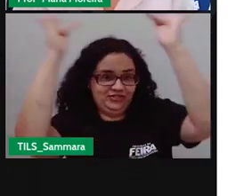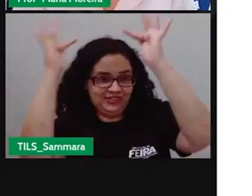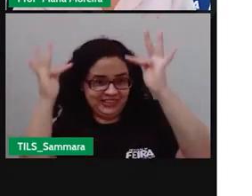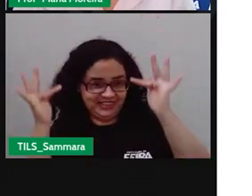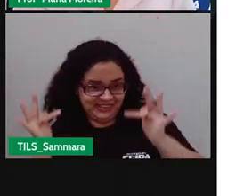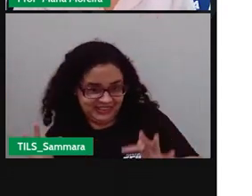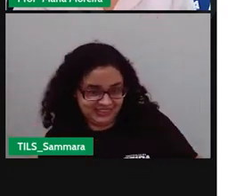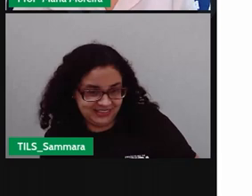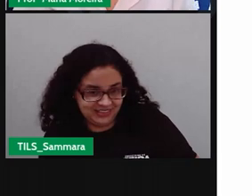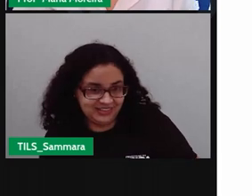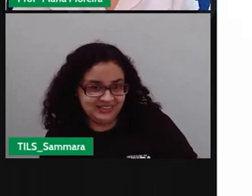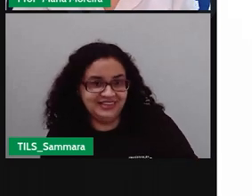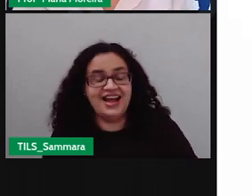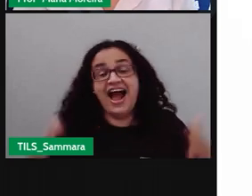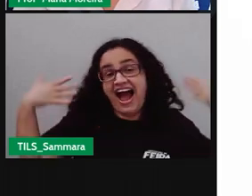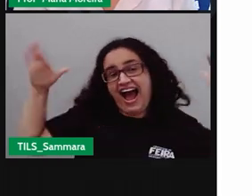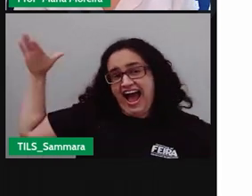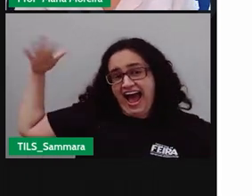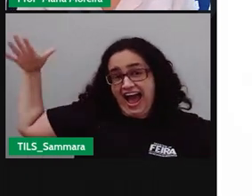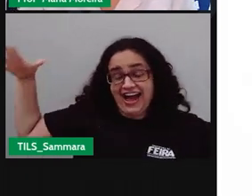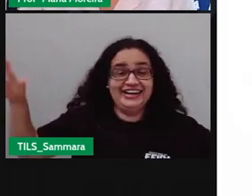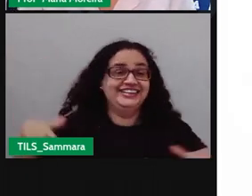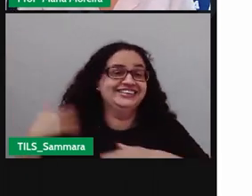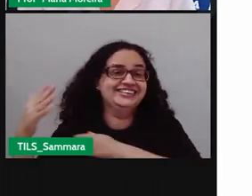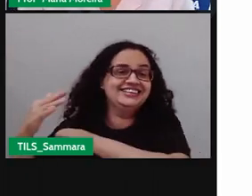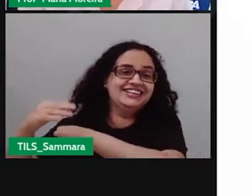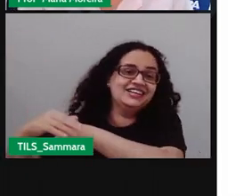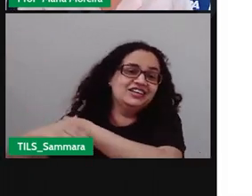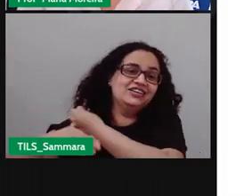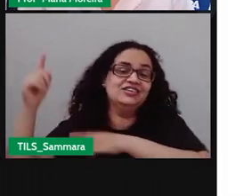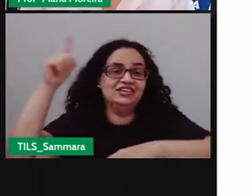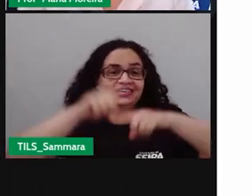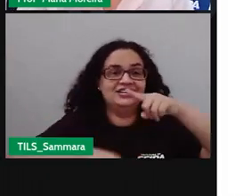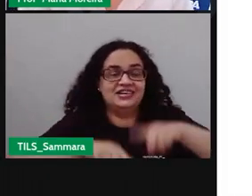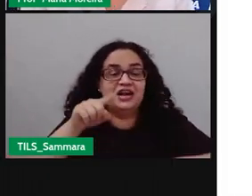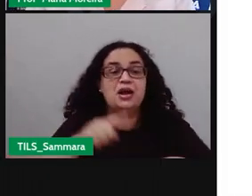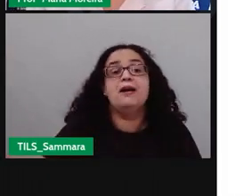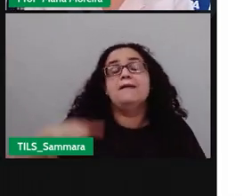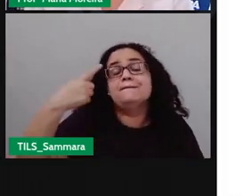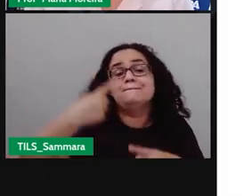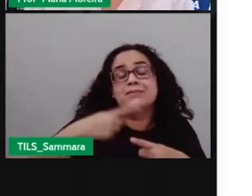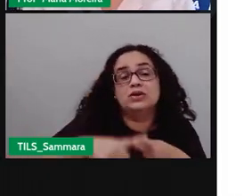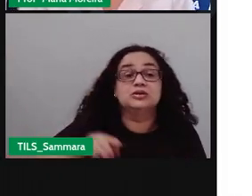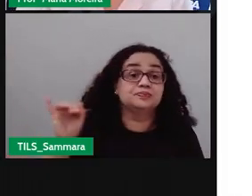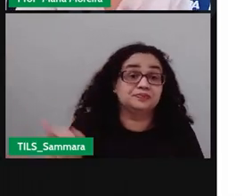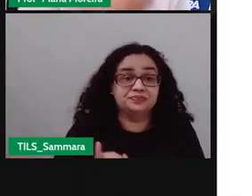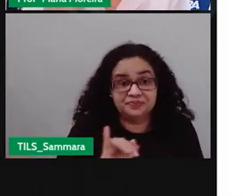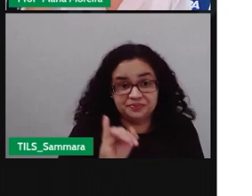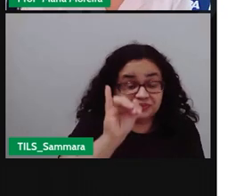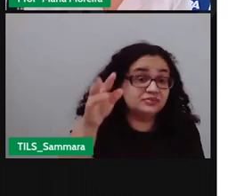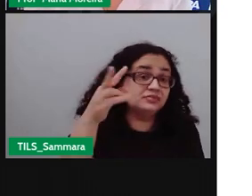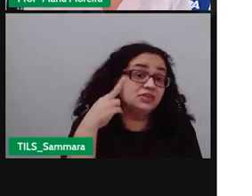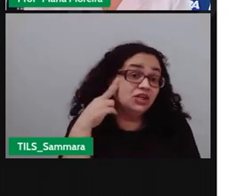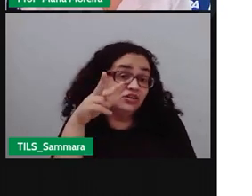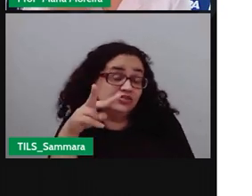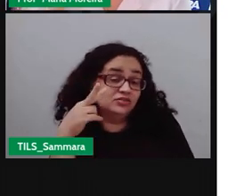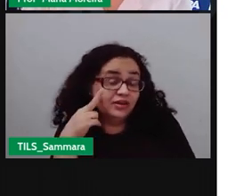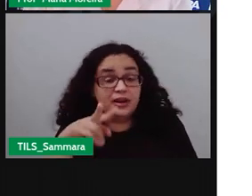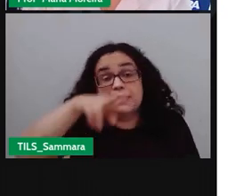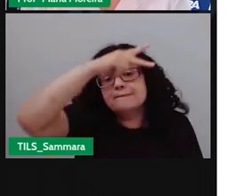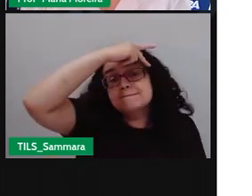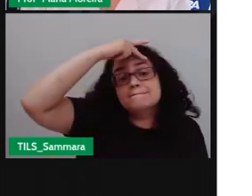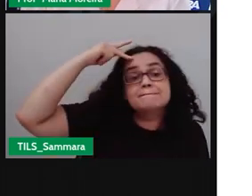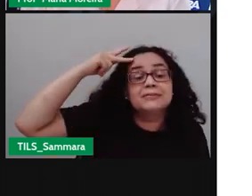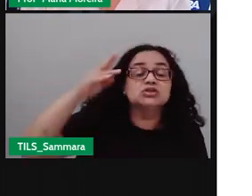mas muito feliz mesmo gritei ontem de felicidade porque a gente tinha recebido esse material porque é importante né que vocês vejam aí pessoas